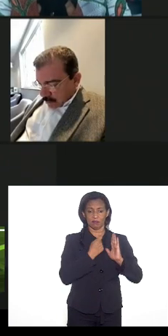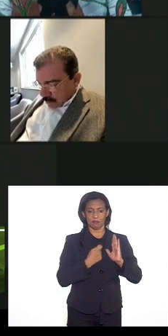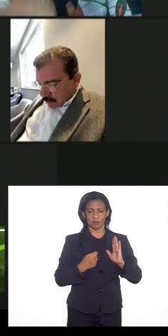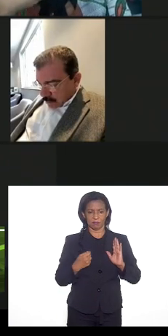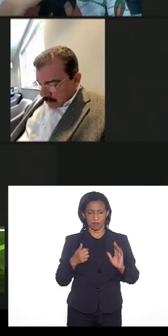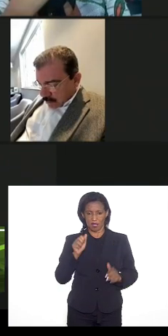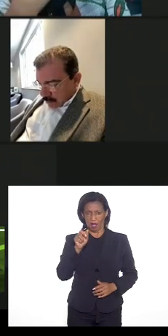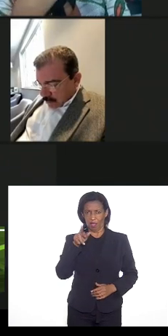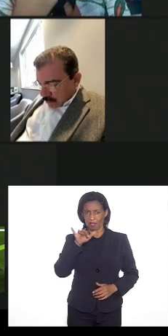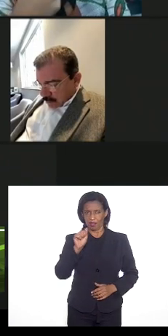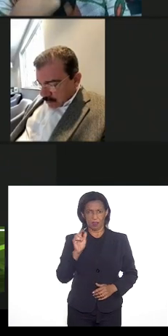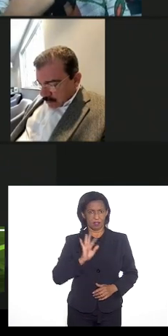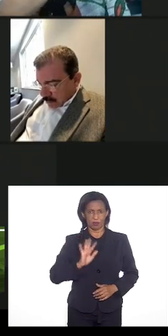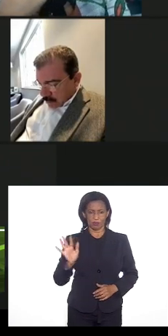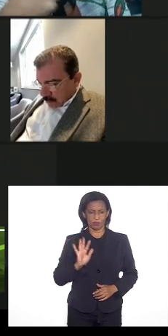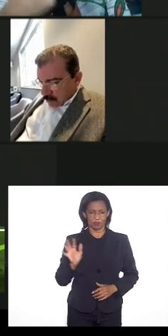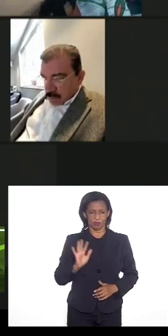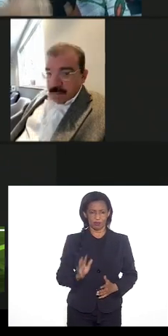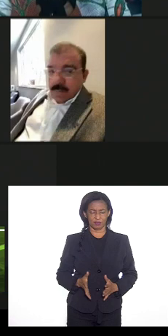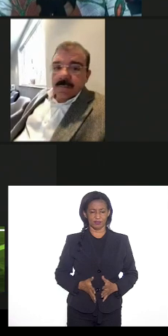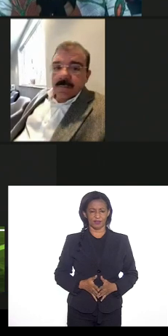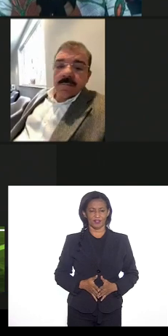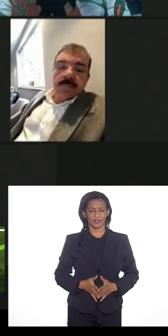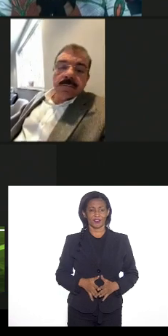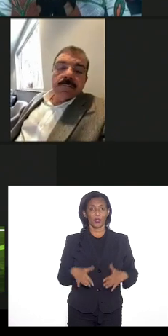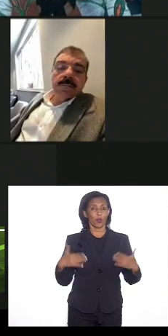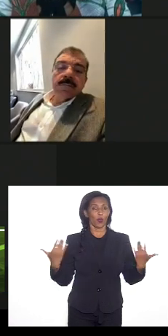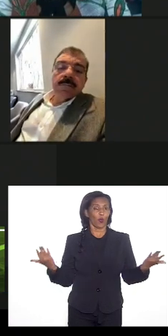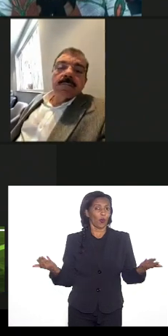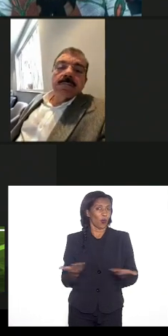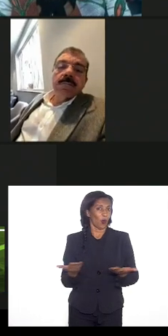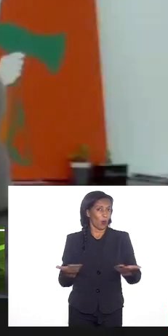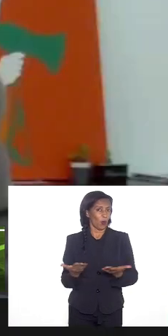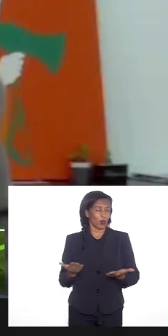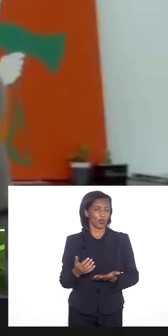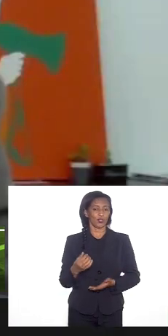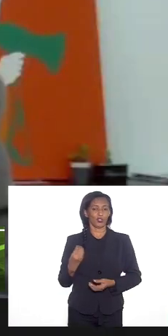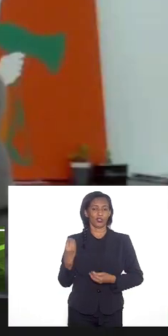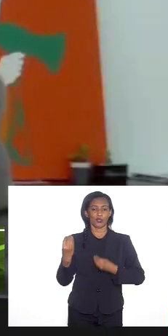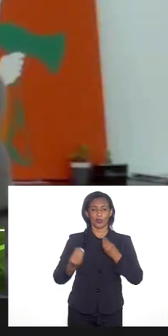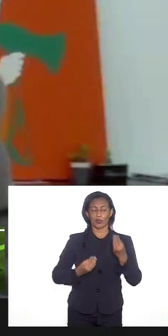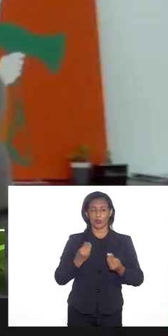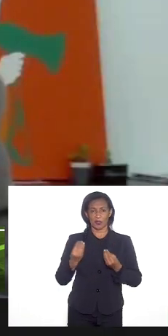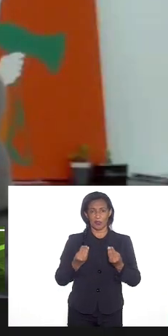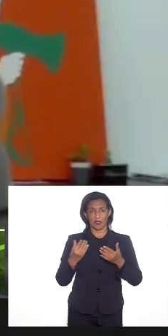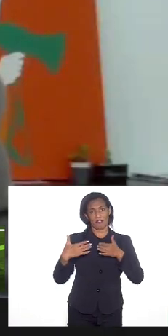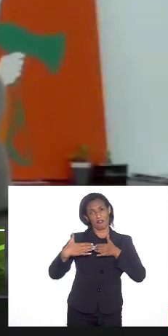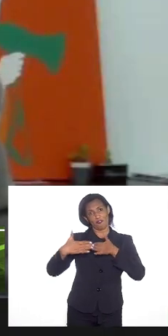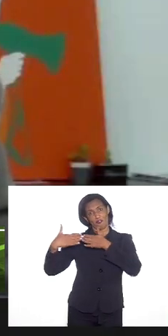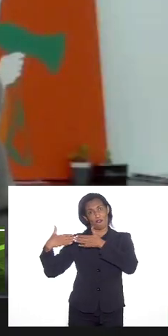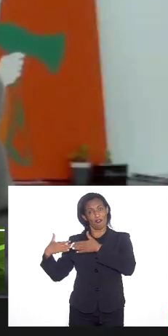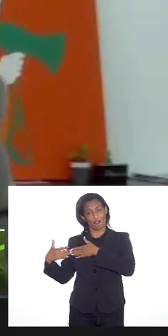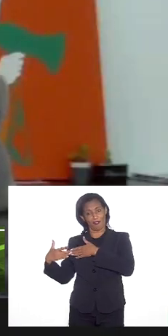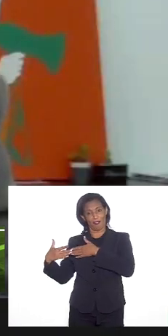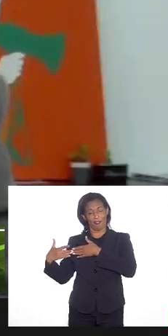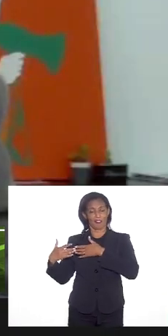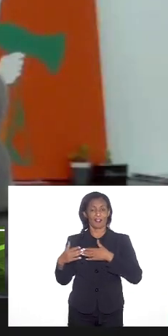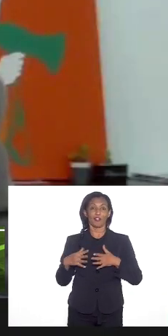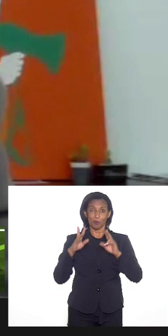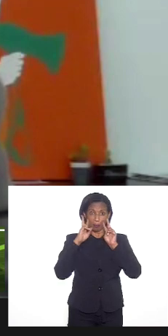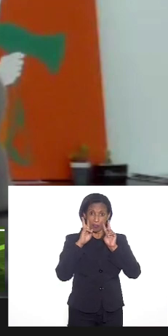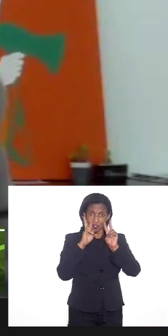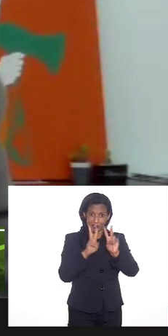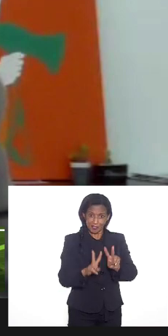não hoje como eu fiquei nesse dia mais né meio fora de prestei